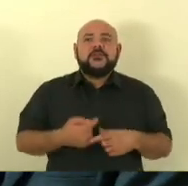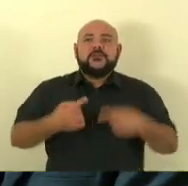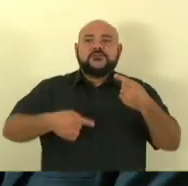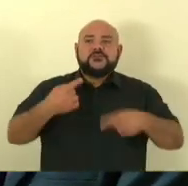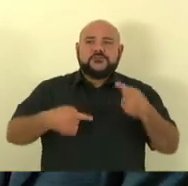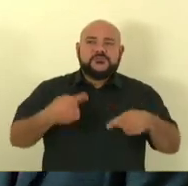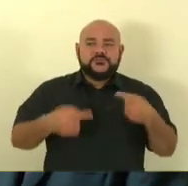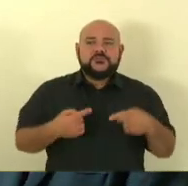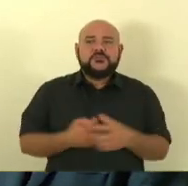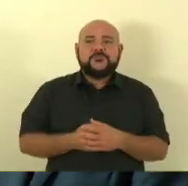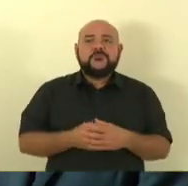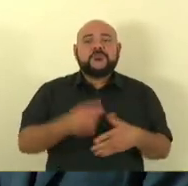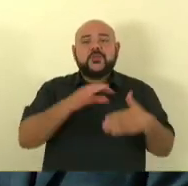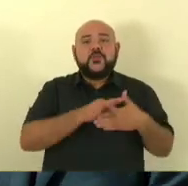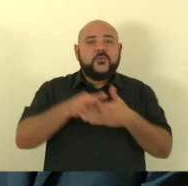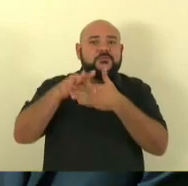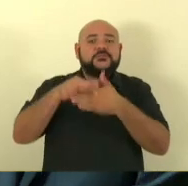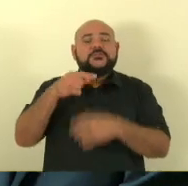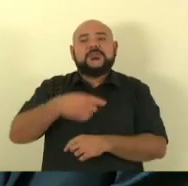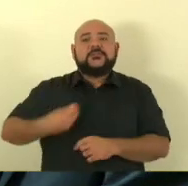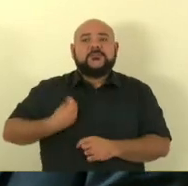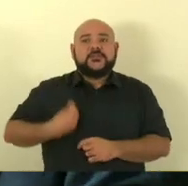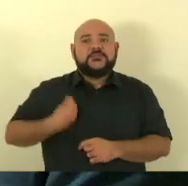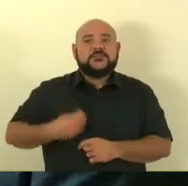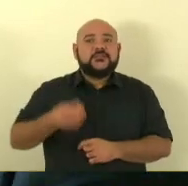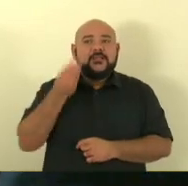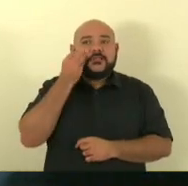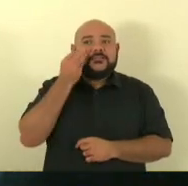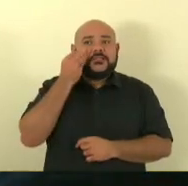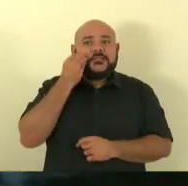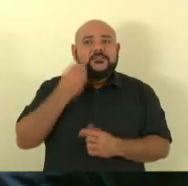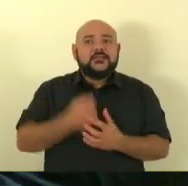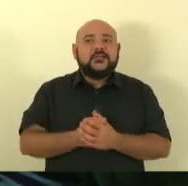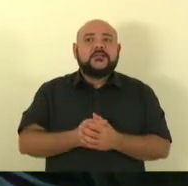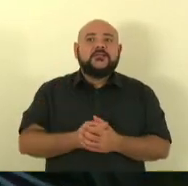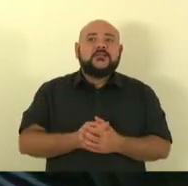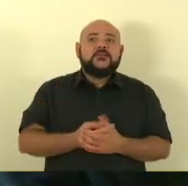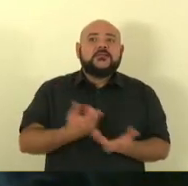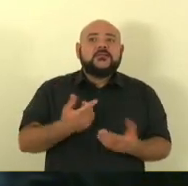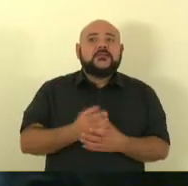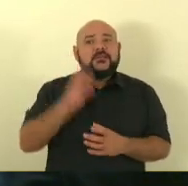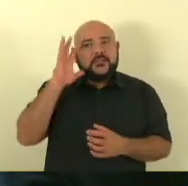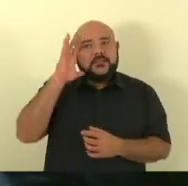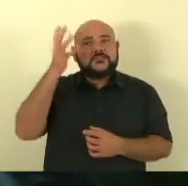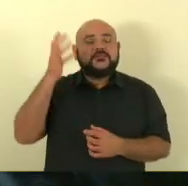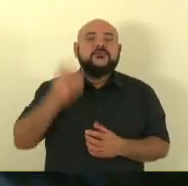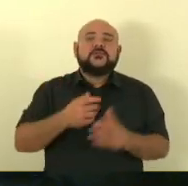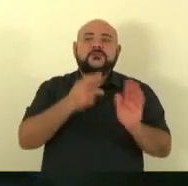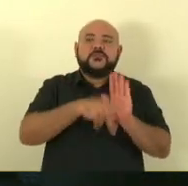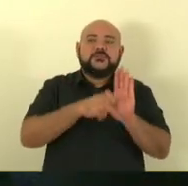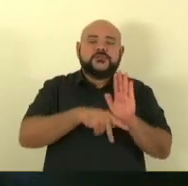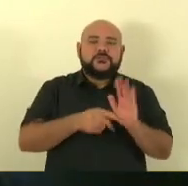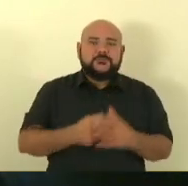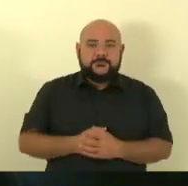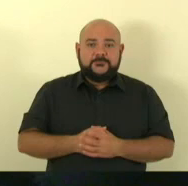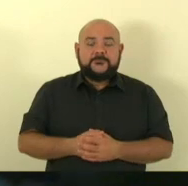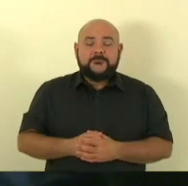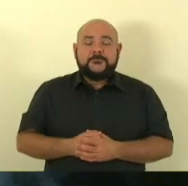aqui, junto com o governo do Estado, para tentar uma solução para o projeto de V. Exª. Inclusive, hoje, nós conseguimos